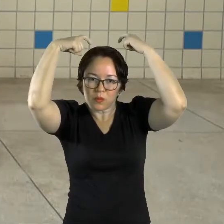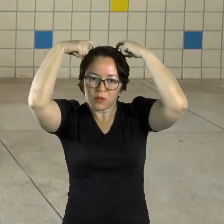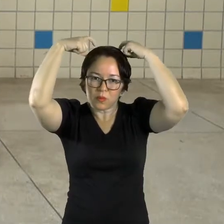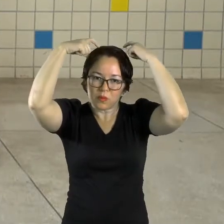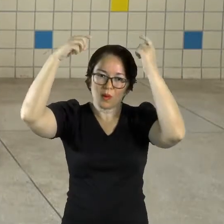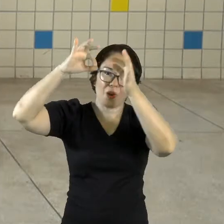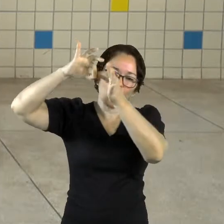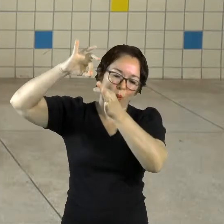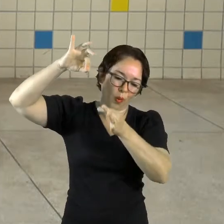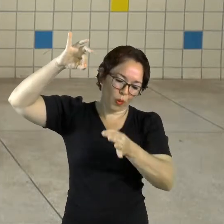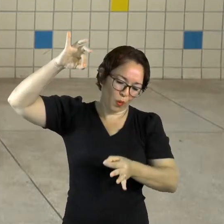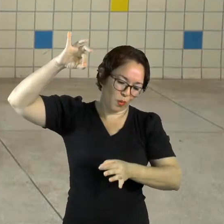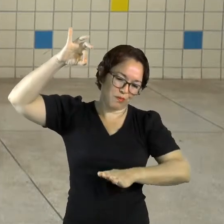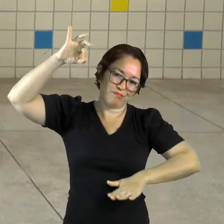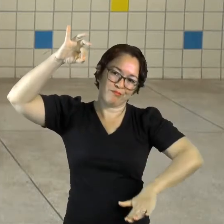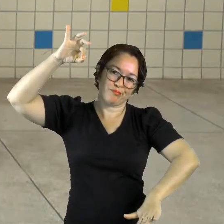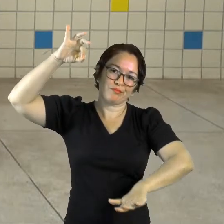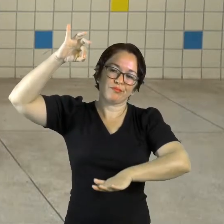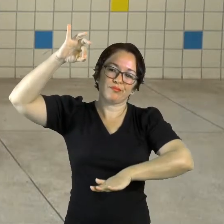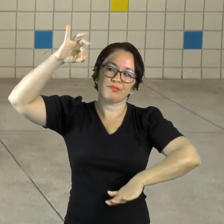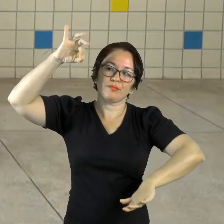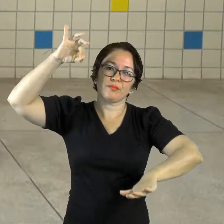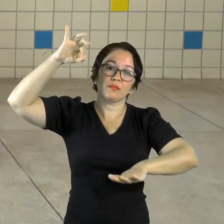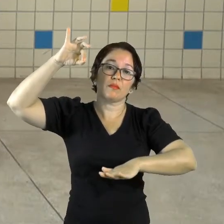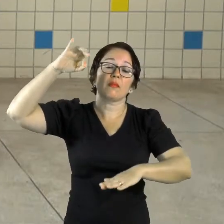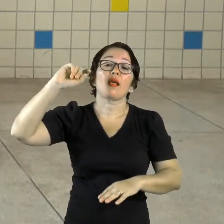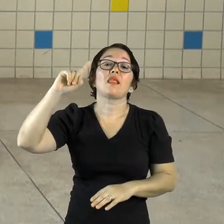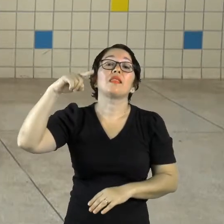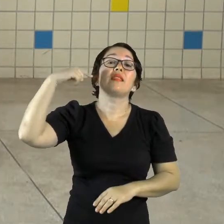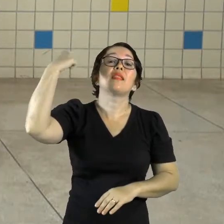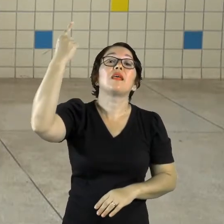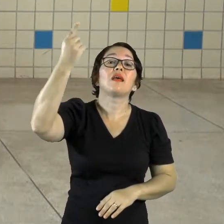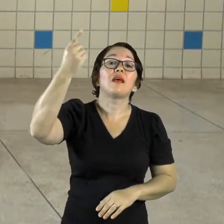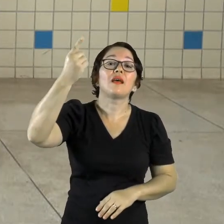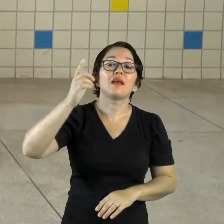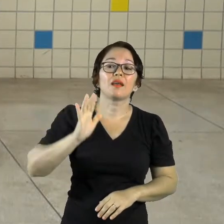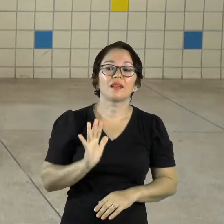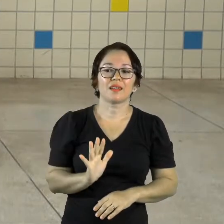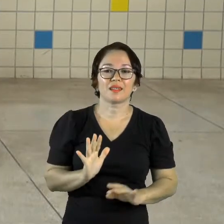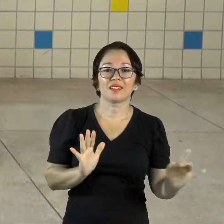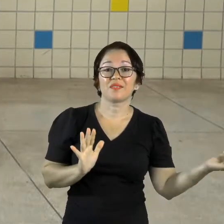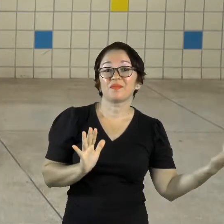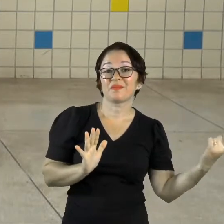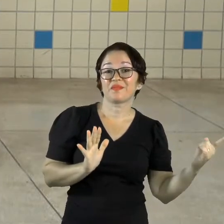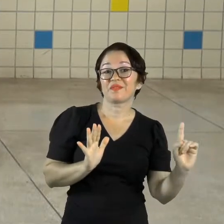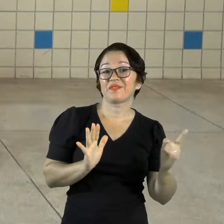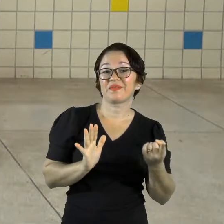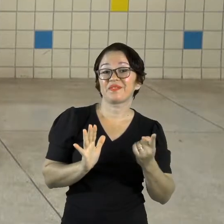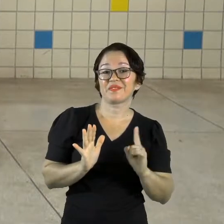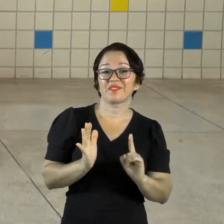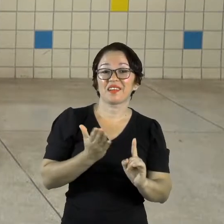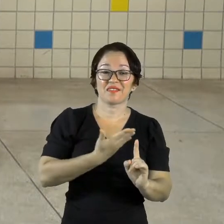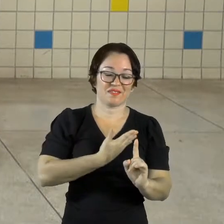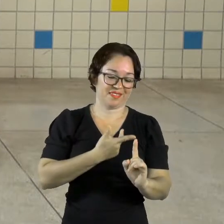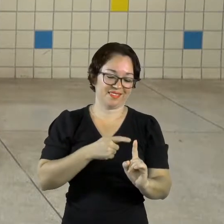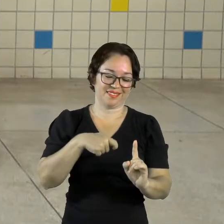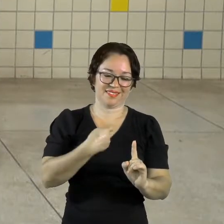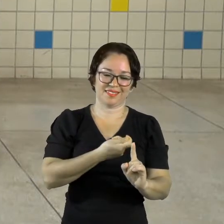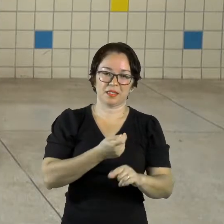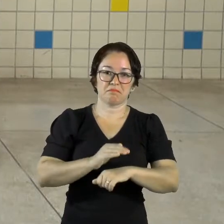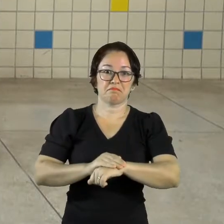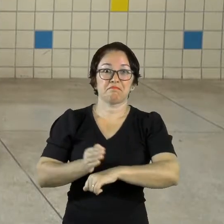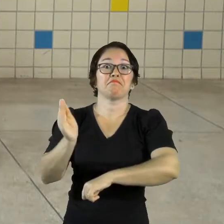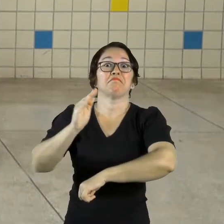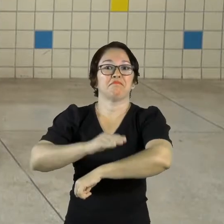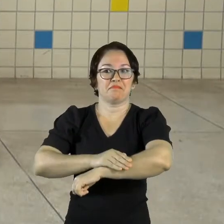bem lá embaixo. Depois chegou um amiguinho, o sapo, que